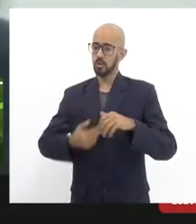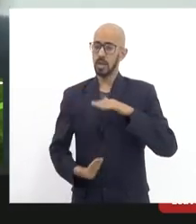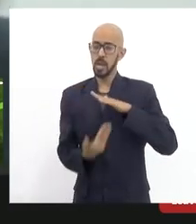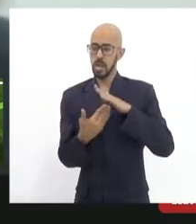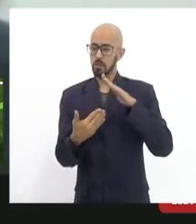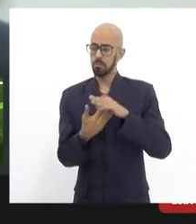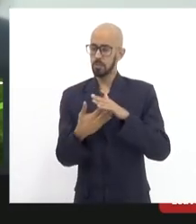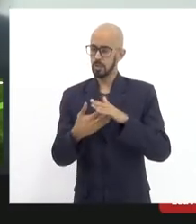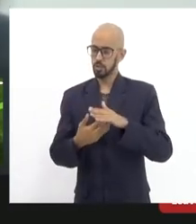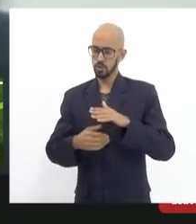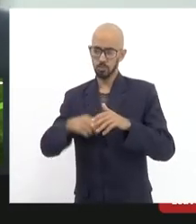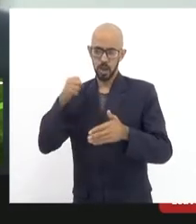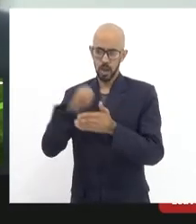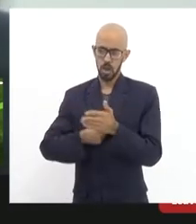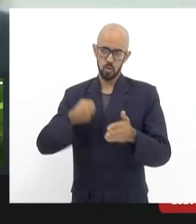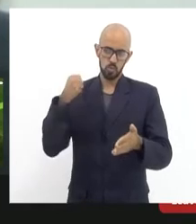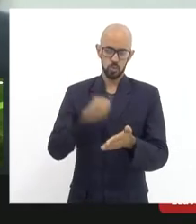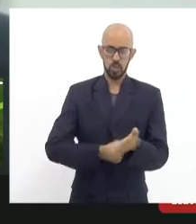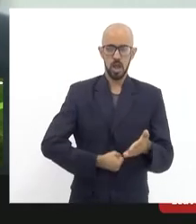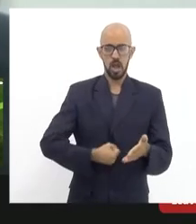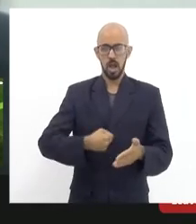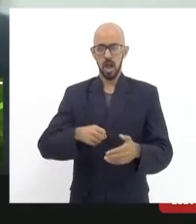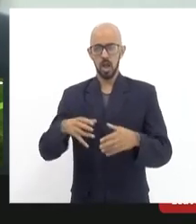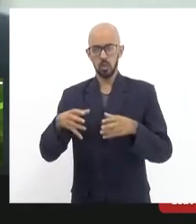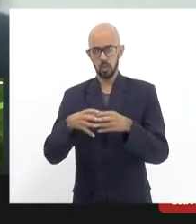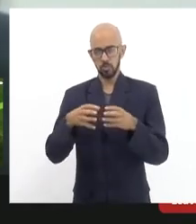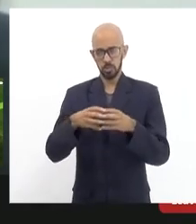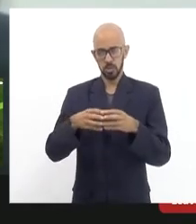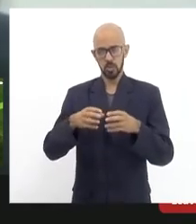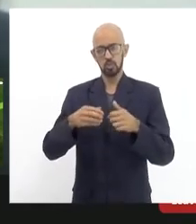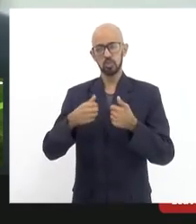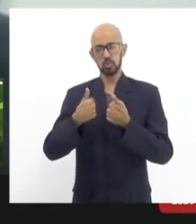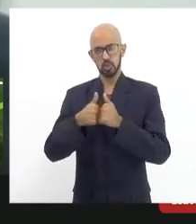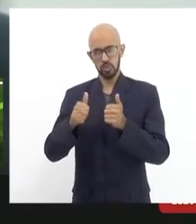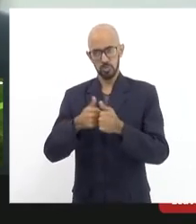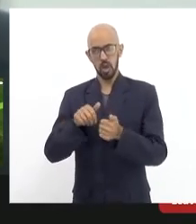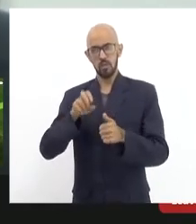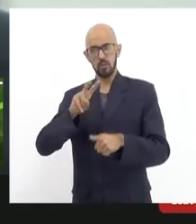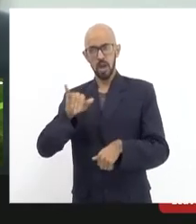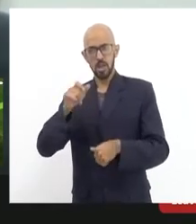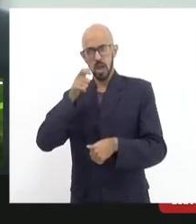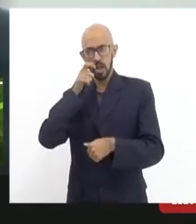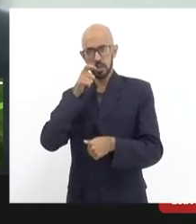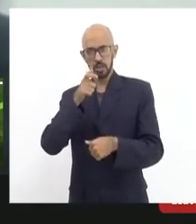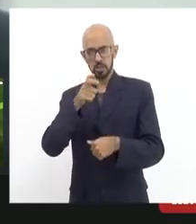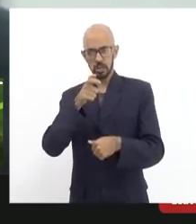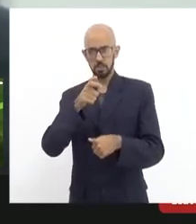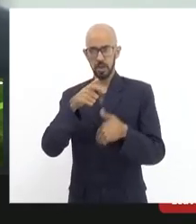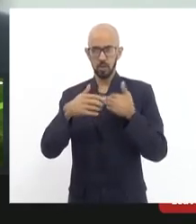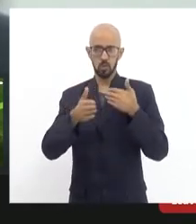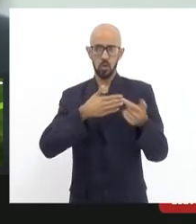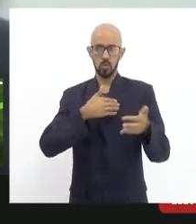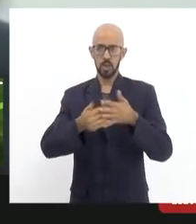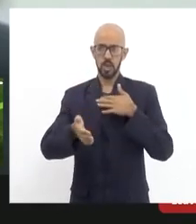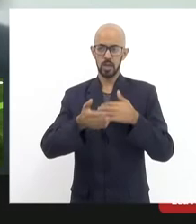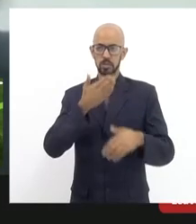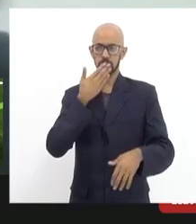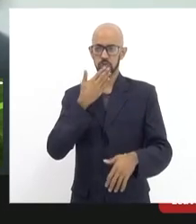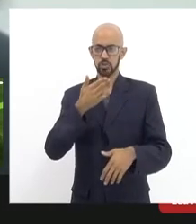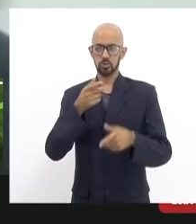a comissão de transporte vai estar atenta contra qualquer tipo de privatização